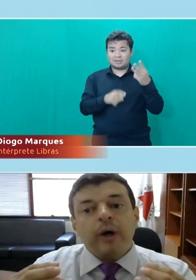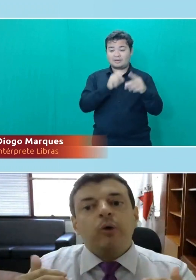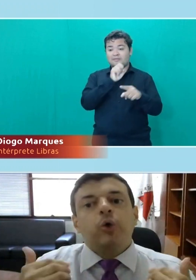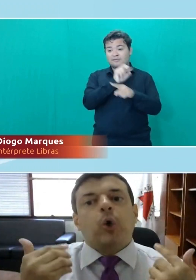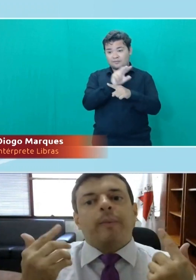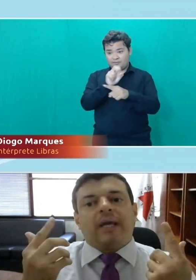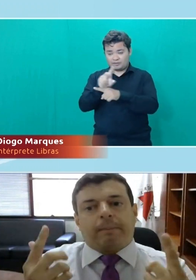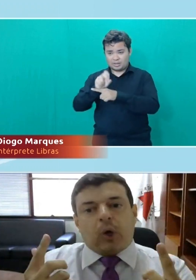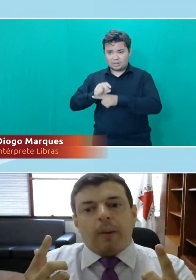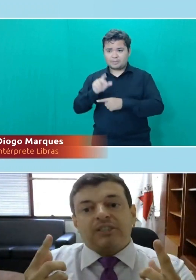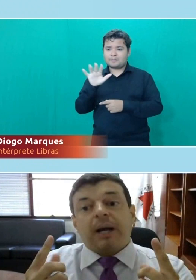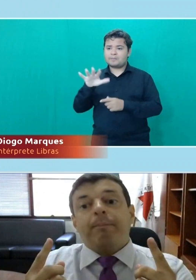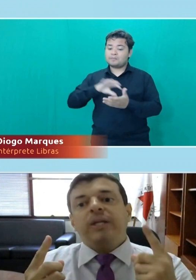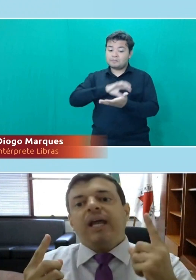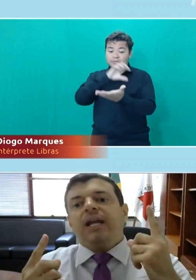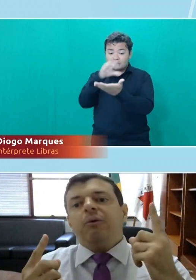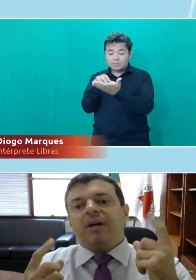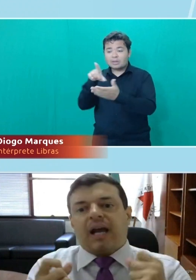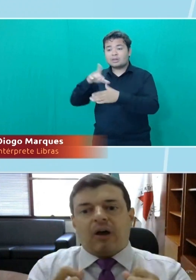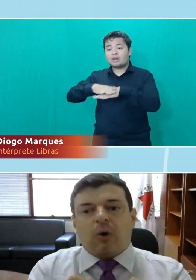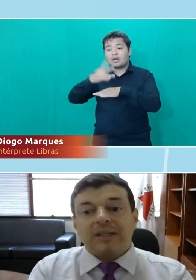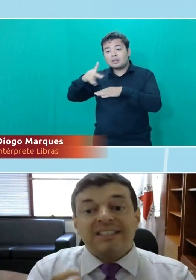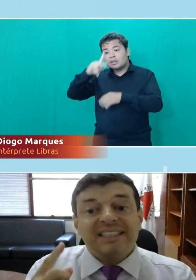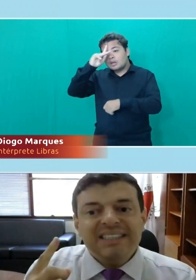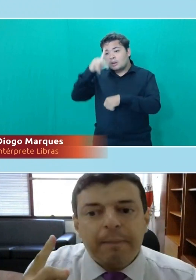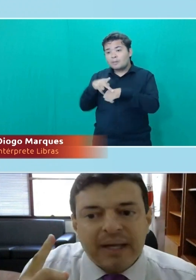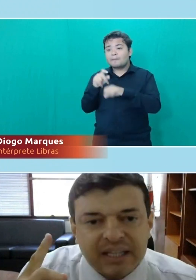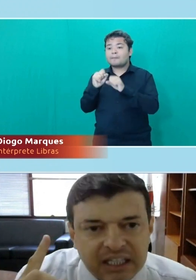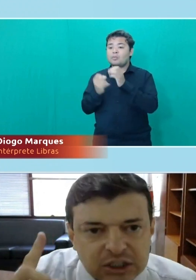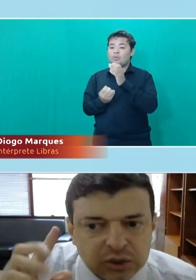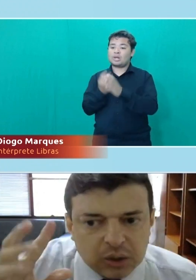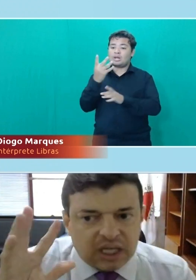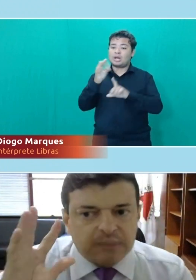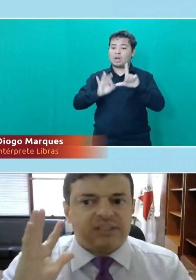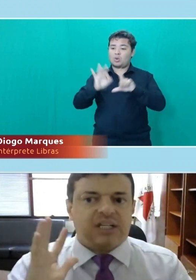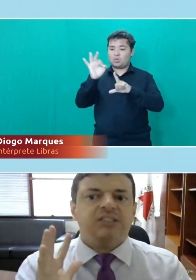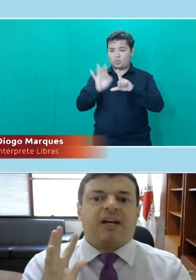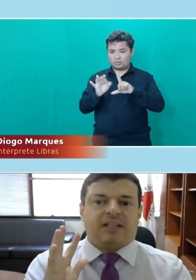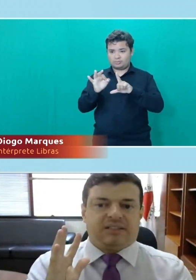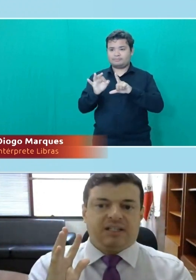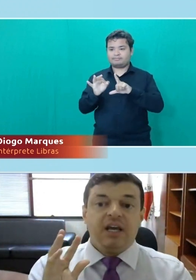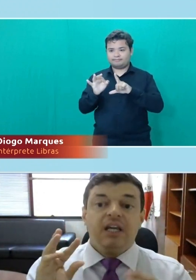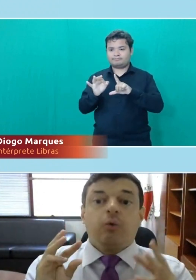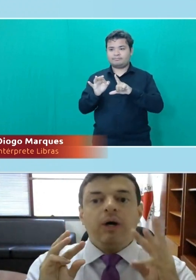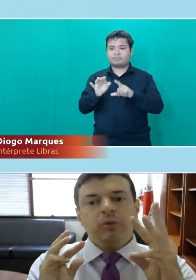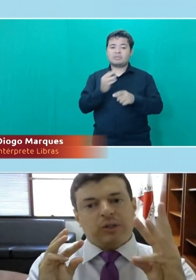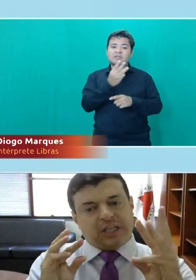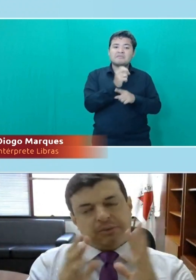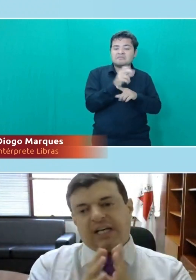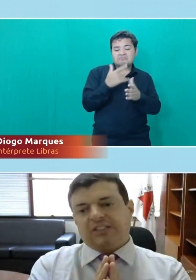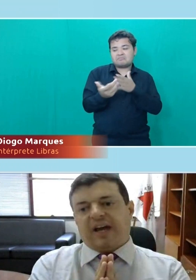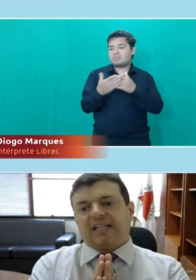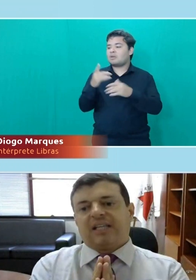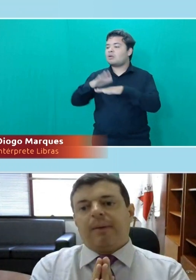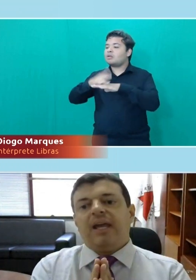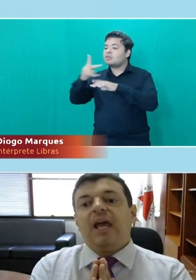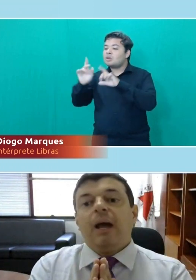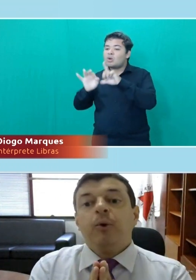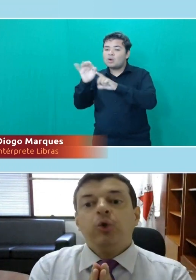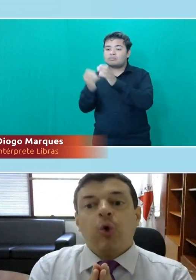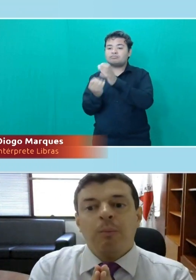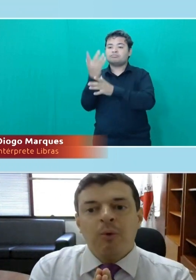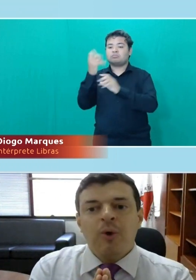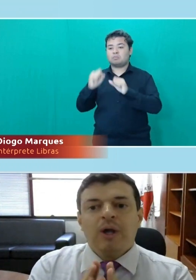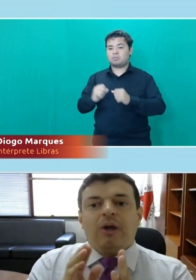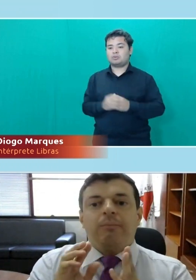órgãos, por autonomia própria, já poderiam criar cotas independente de nós termos as três vagas. E quando nós temos três vagas também,